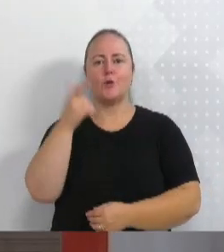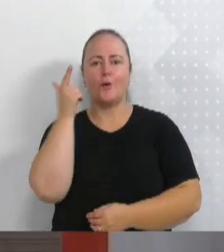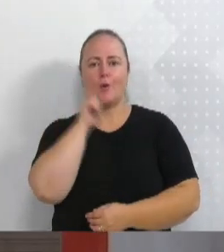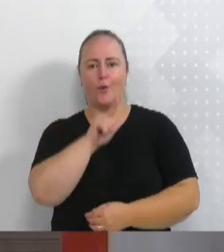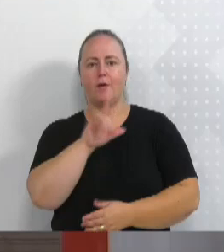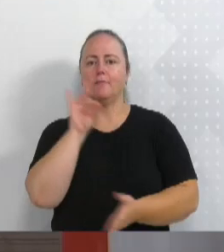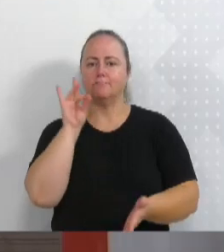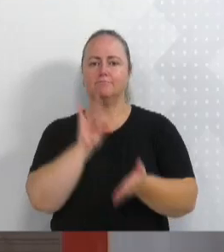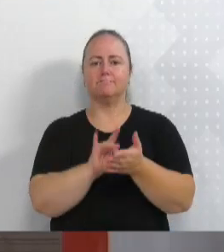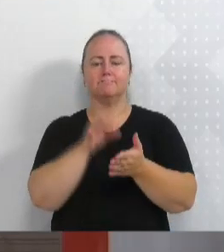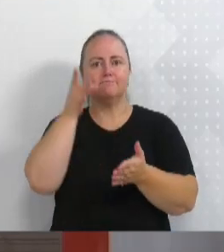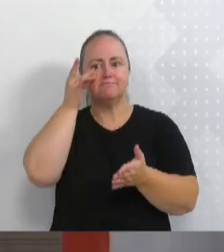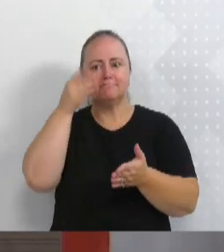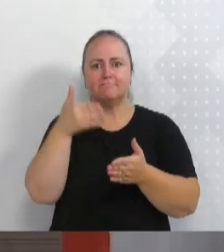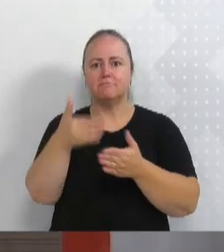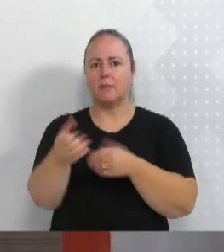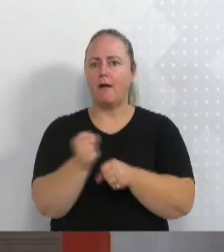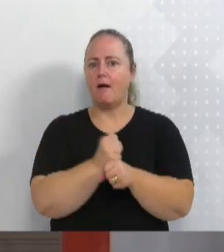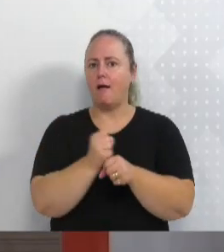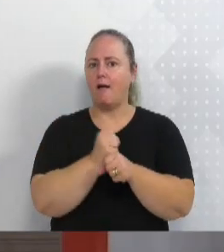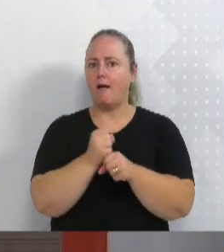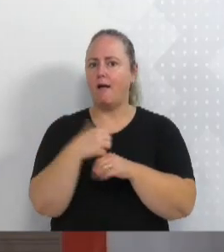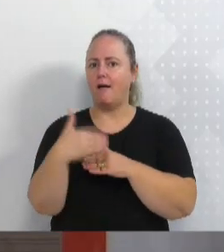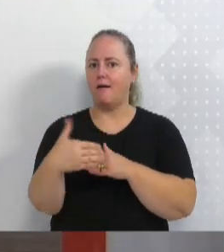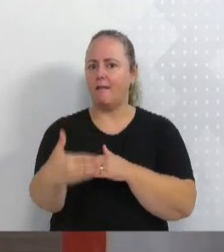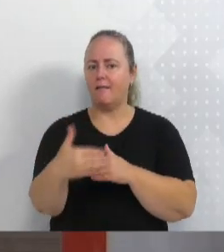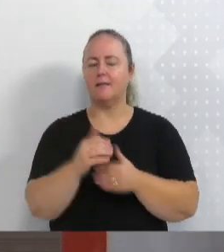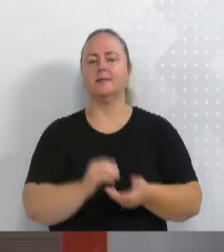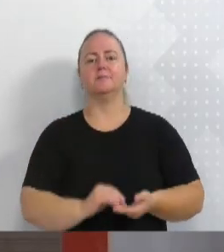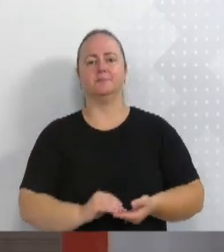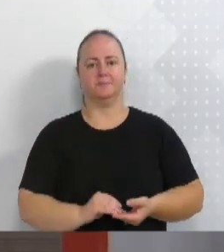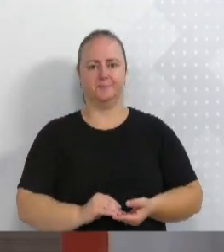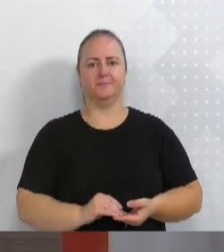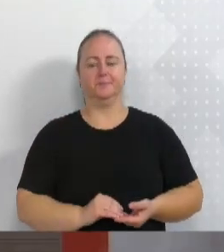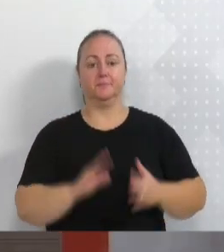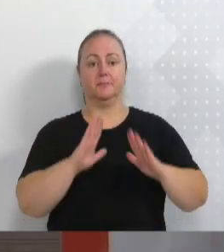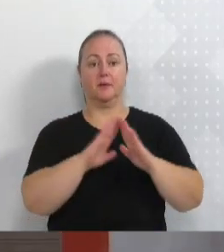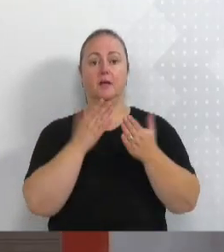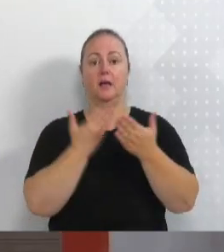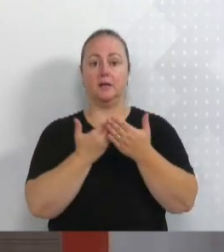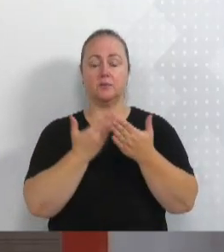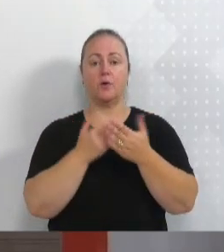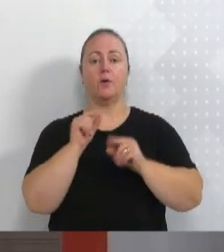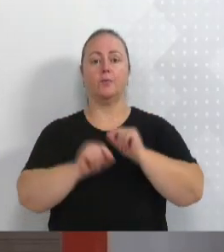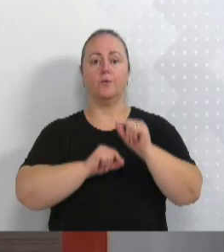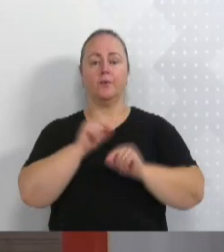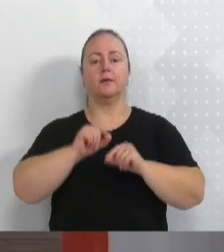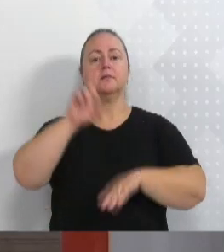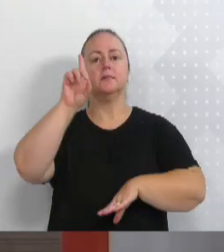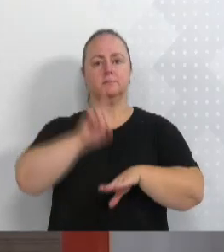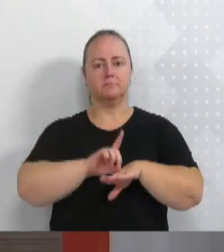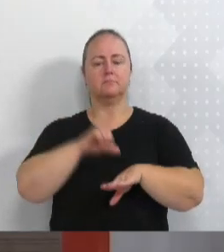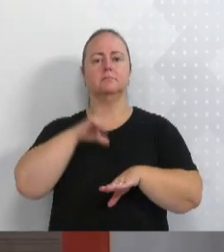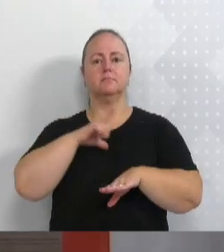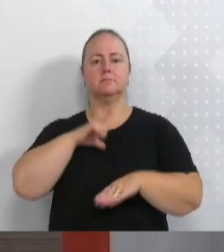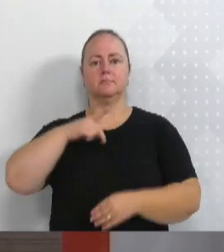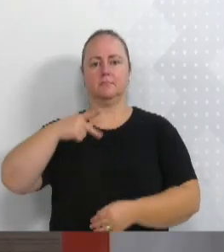tornando realidade após muito tempo. A escola atualmente tem uma diretora, a professora Patrícia Canal,